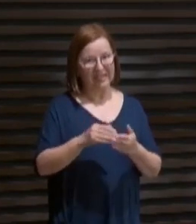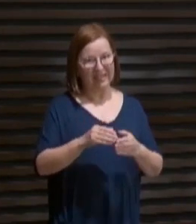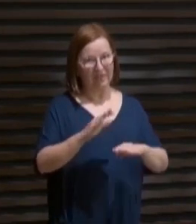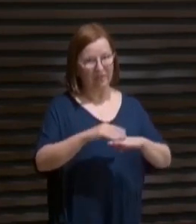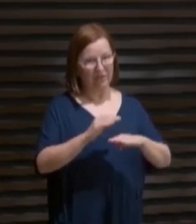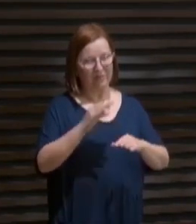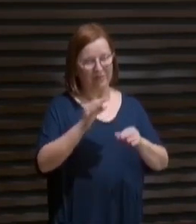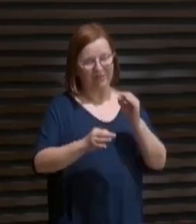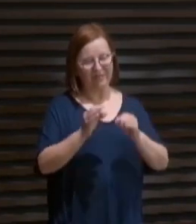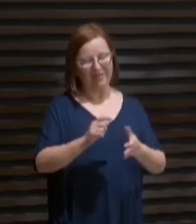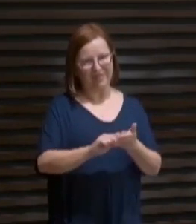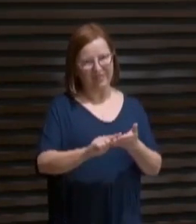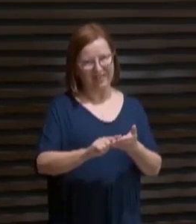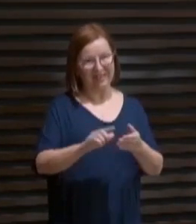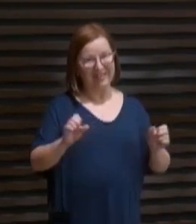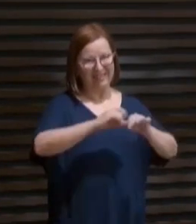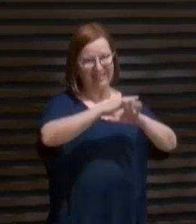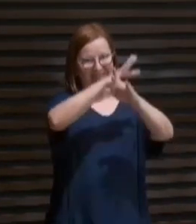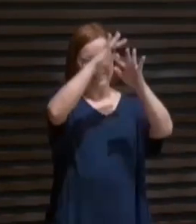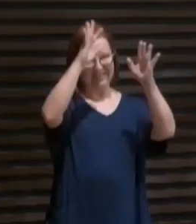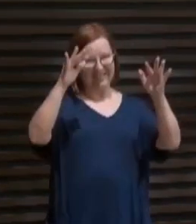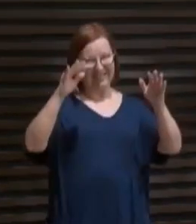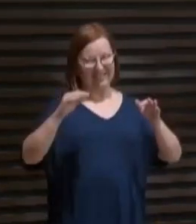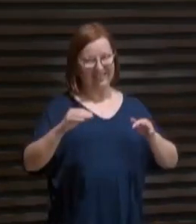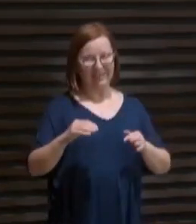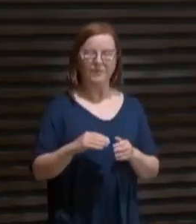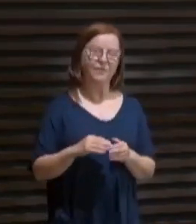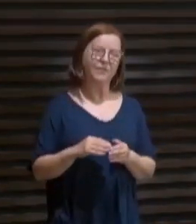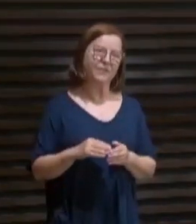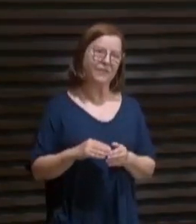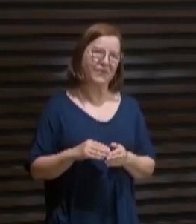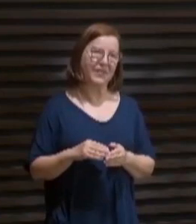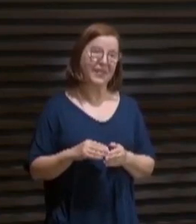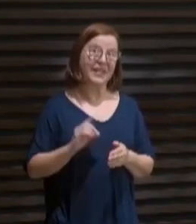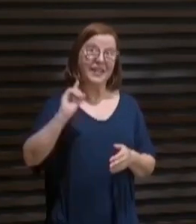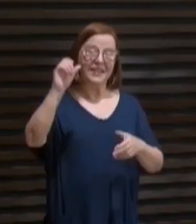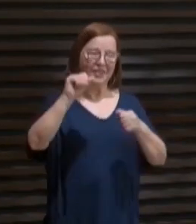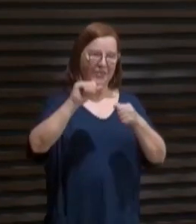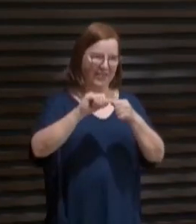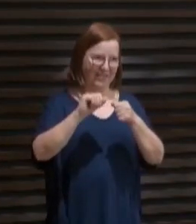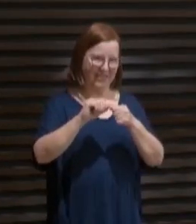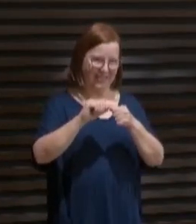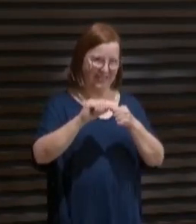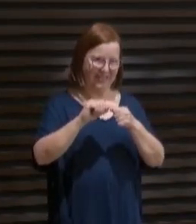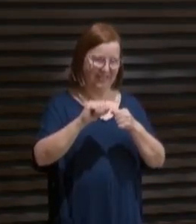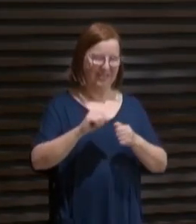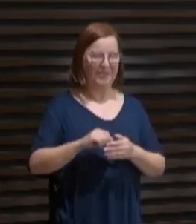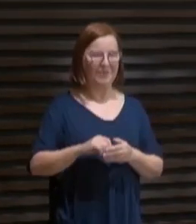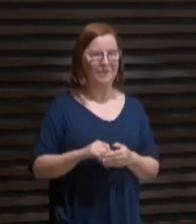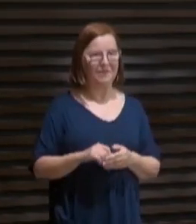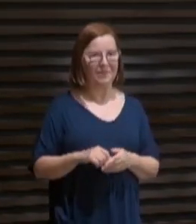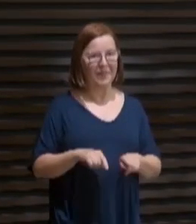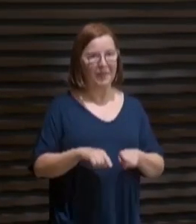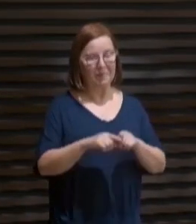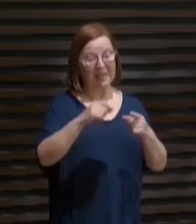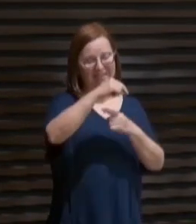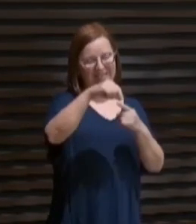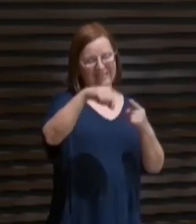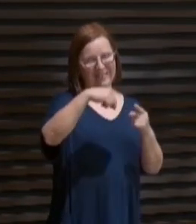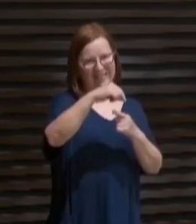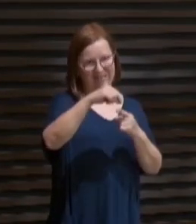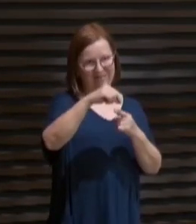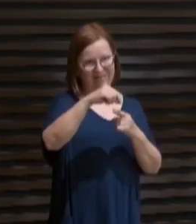e a glorificação, são atos divinos. Agora, a santificação